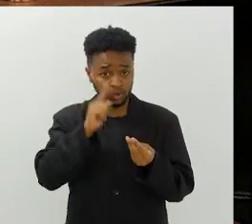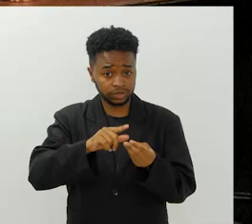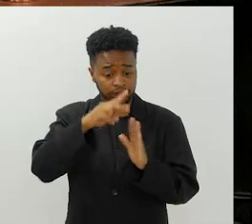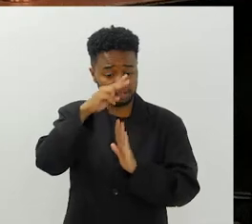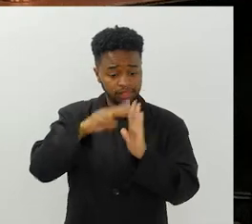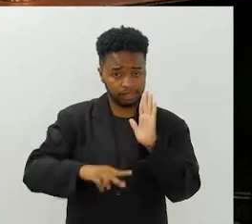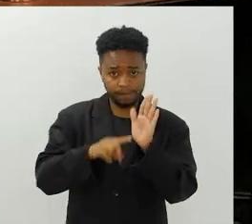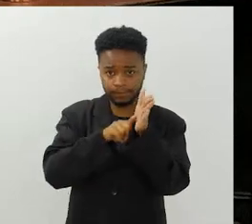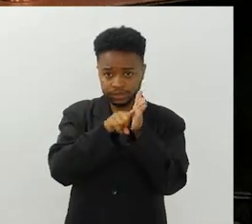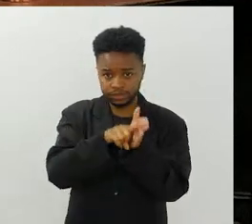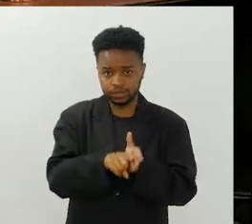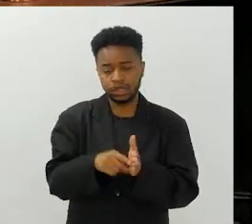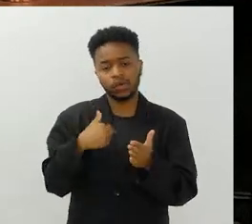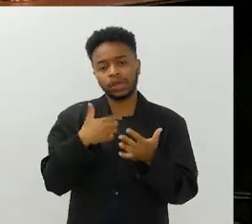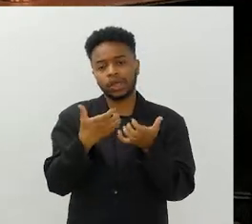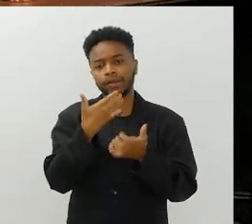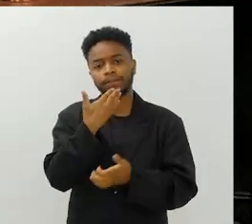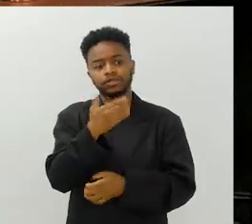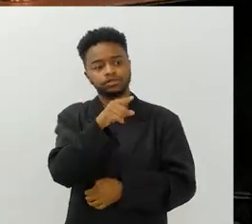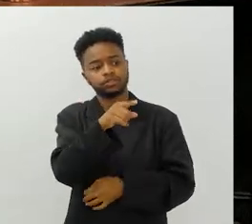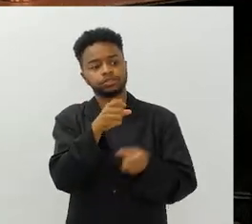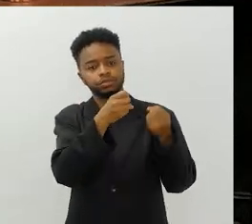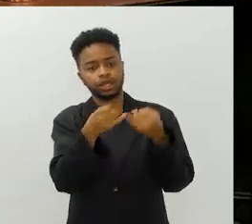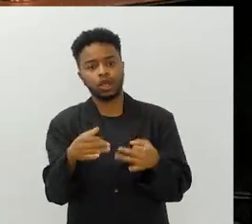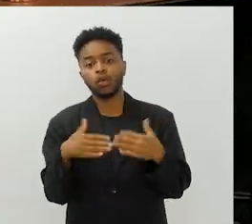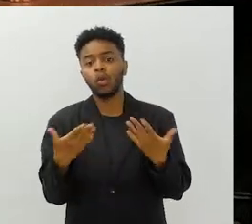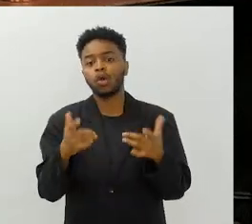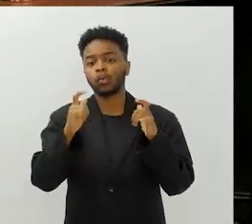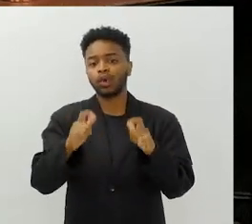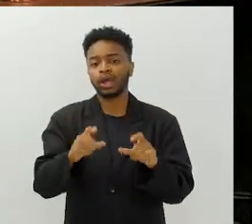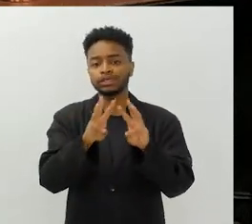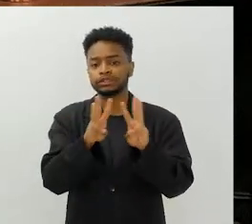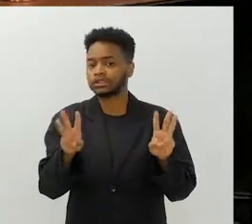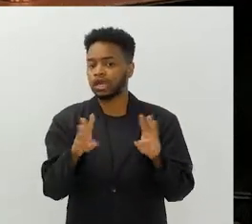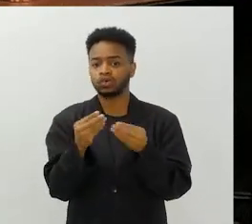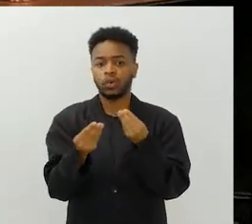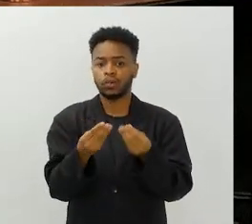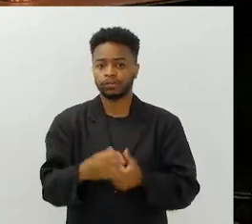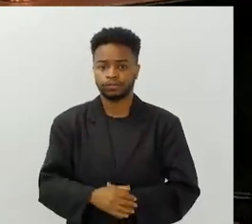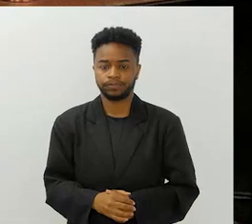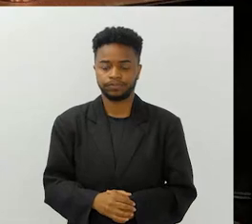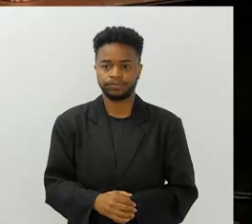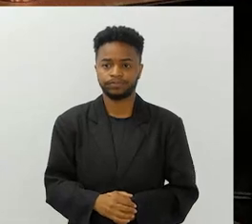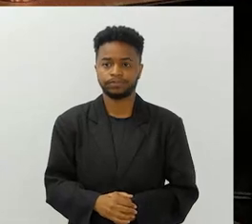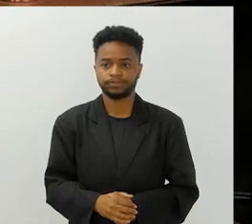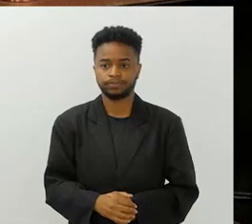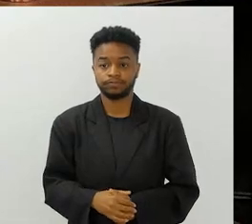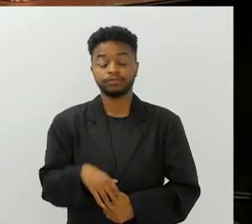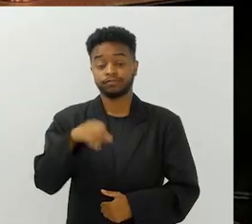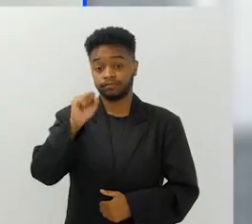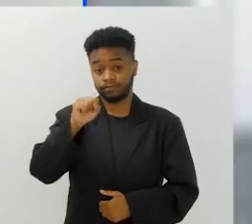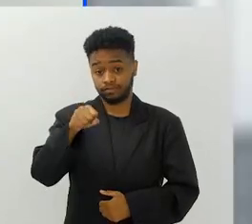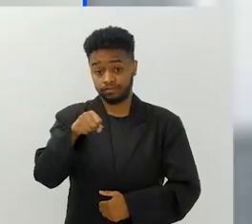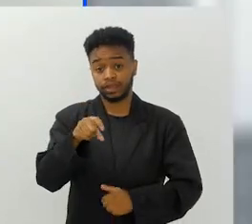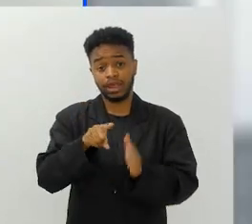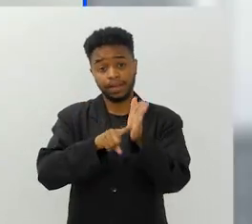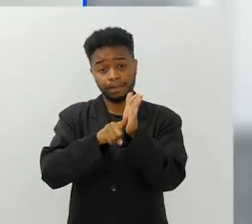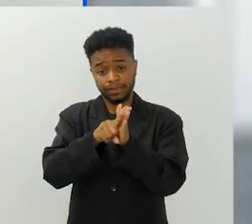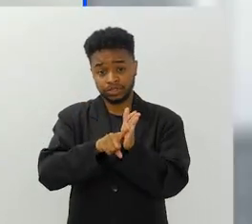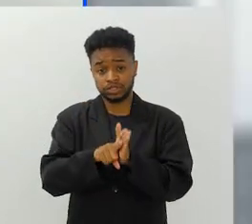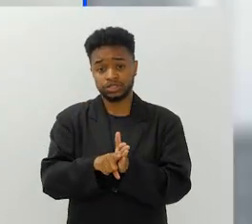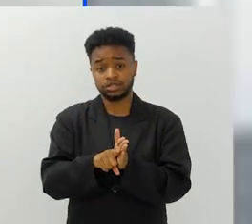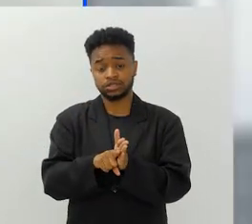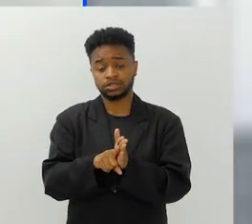acessar essa pesquisa, enfim, gostaria que você falasse qual local, site, enfim. Sim,